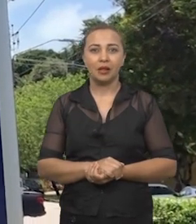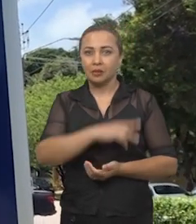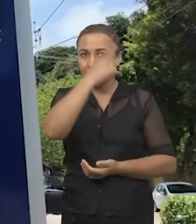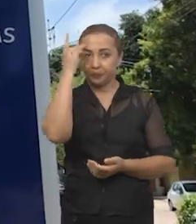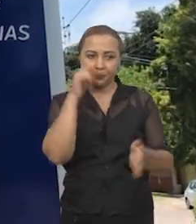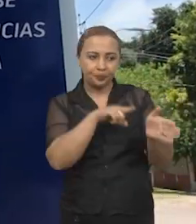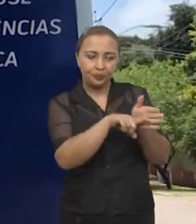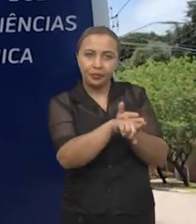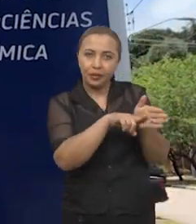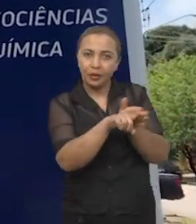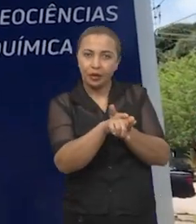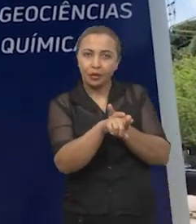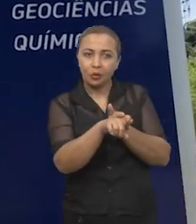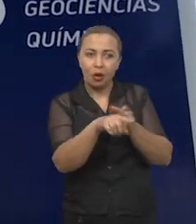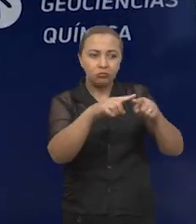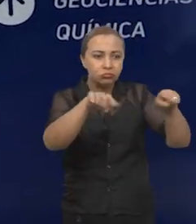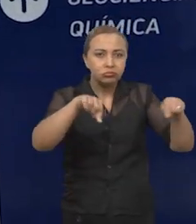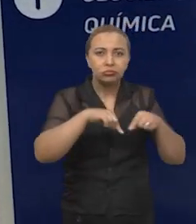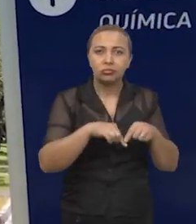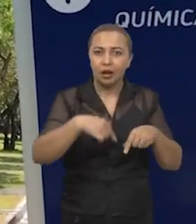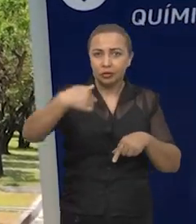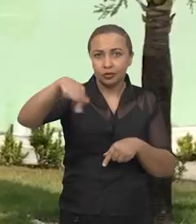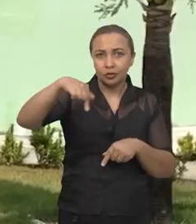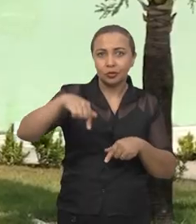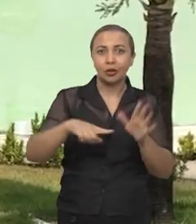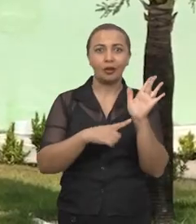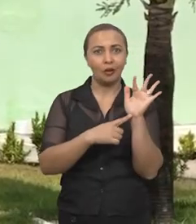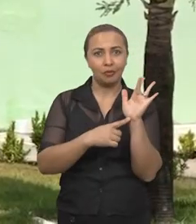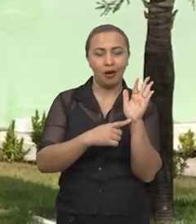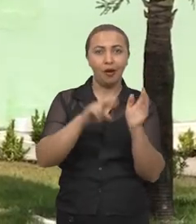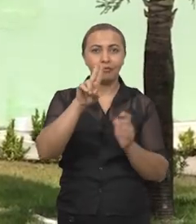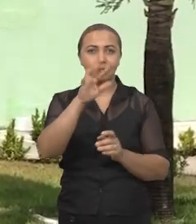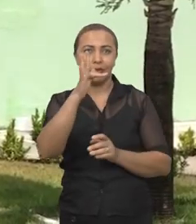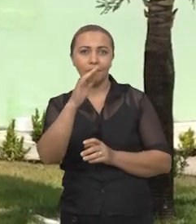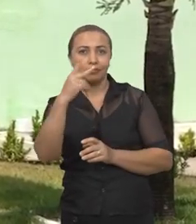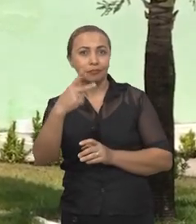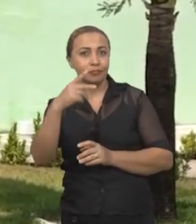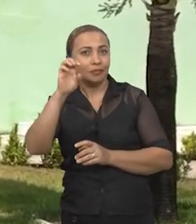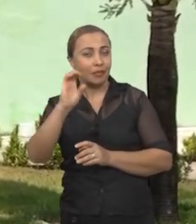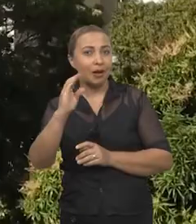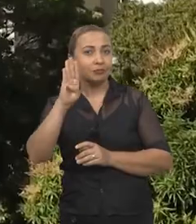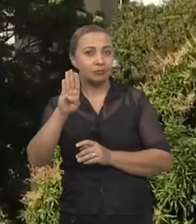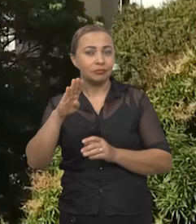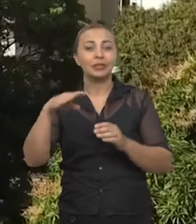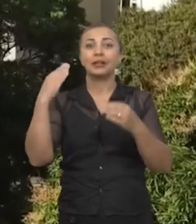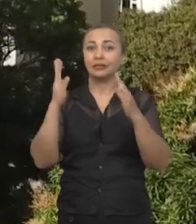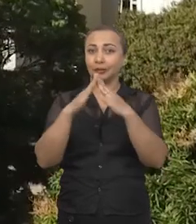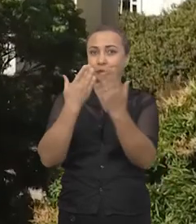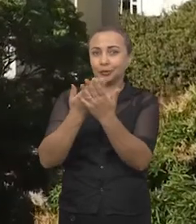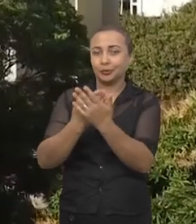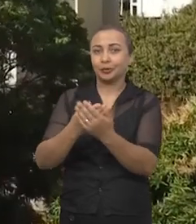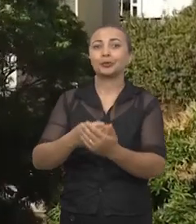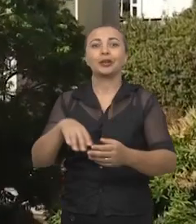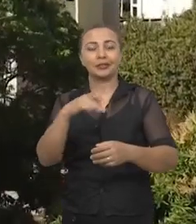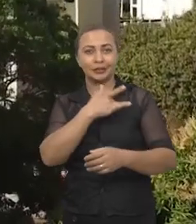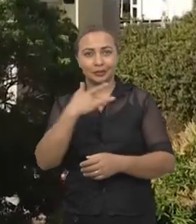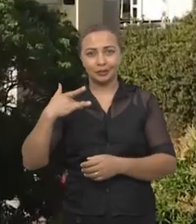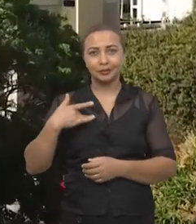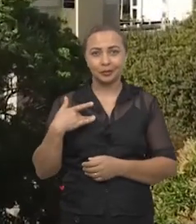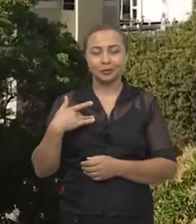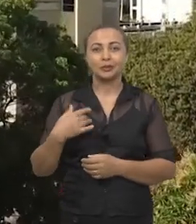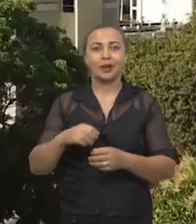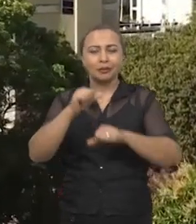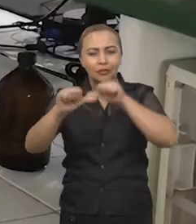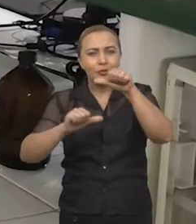Pesquisadores do Departamento de Química da UFPB, da Escola Técnica de Saúde e do Hospital Universitário Lauro